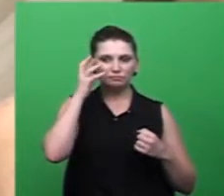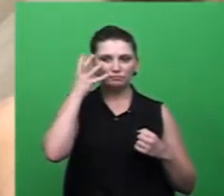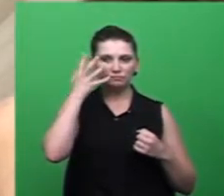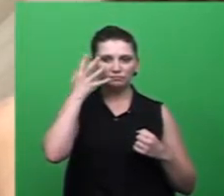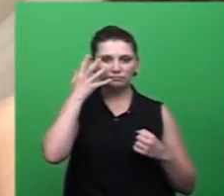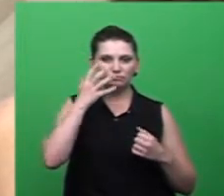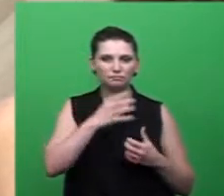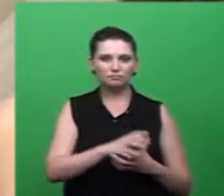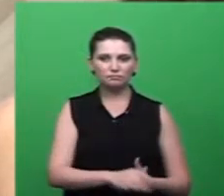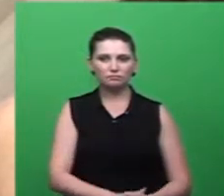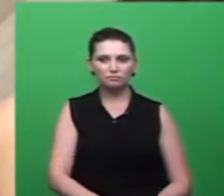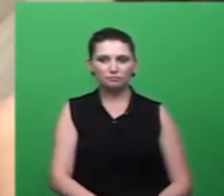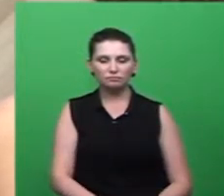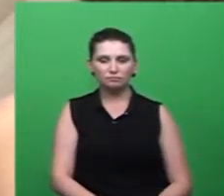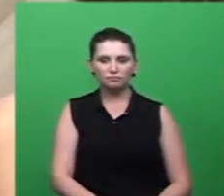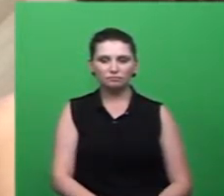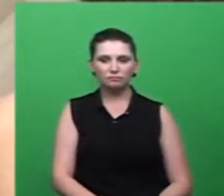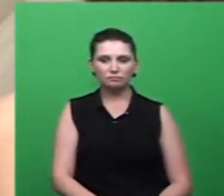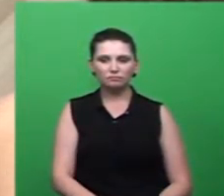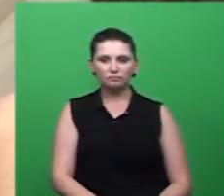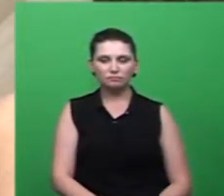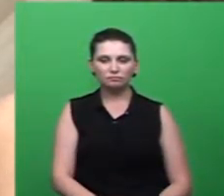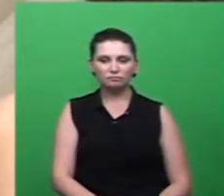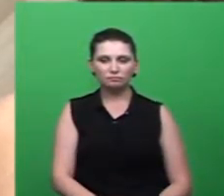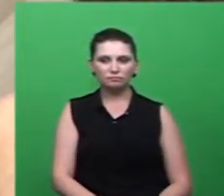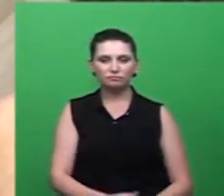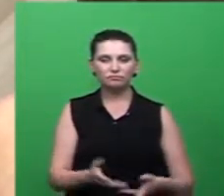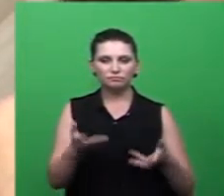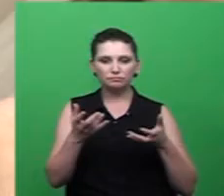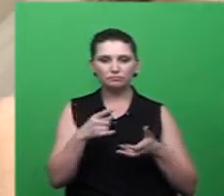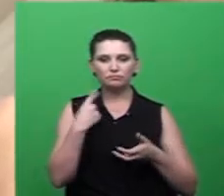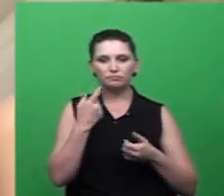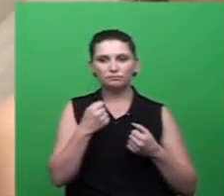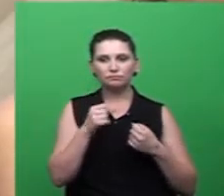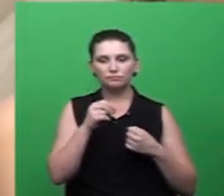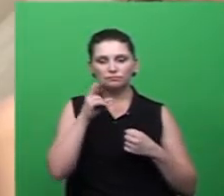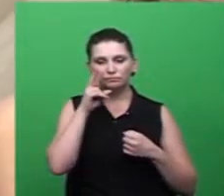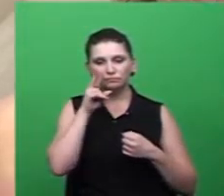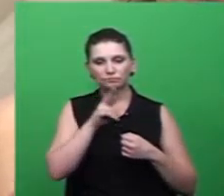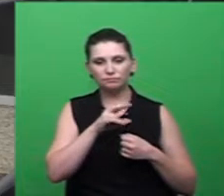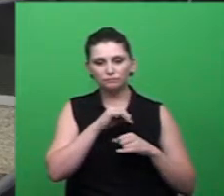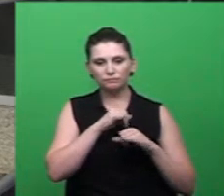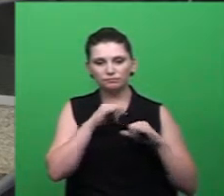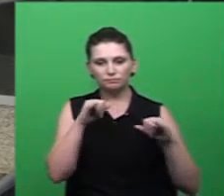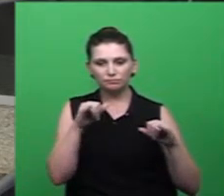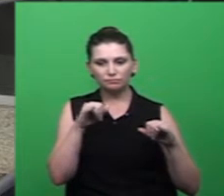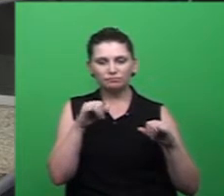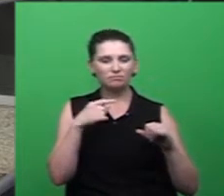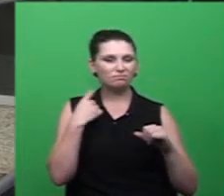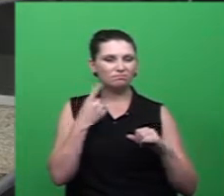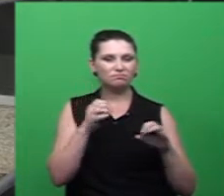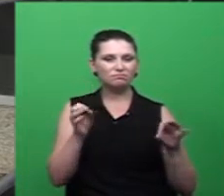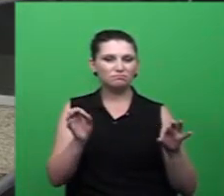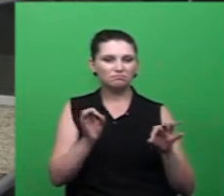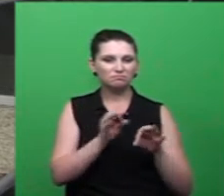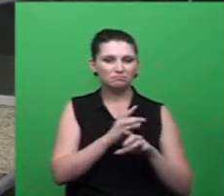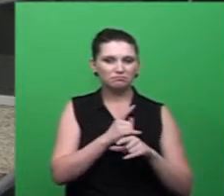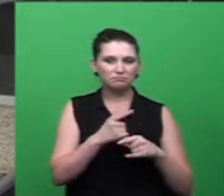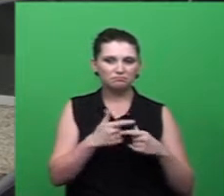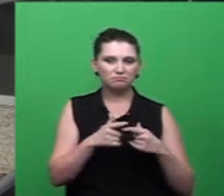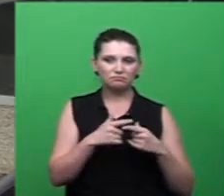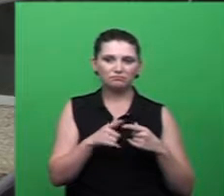legislação e com isso temos que frisar que nós não vamos acabar com o problema nós vamos